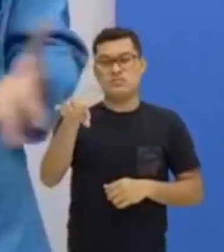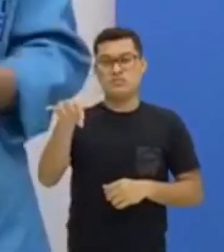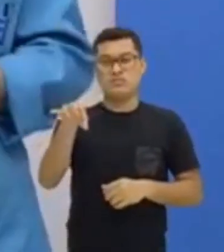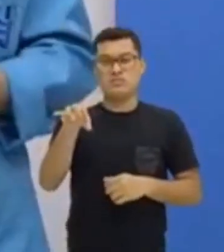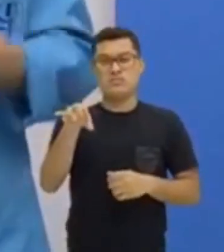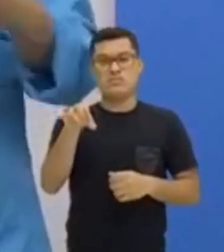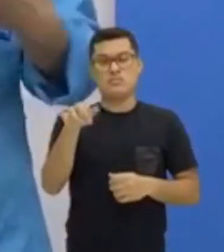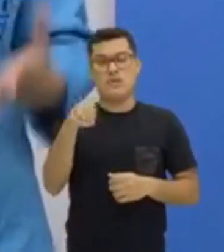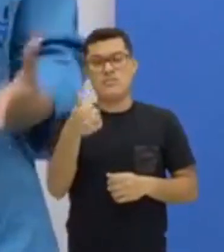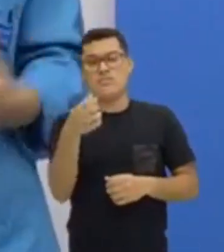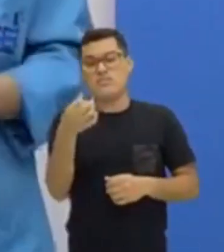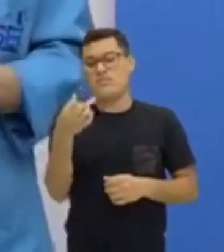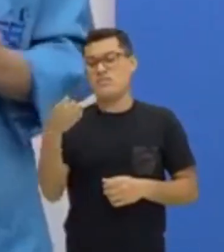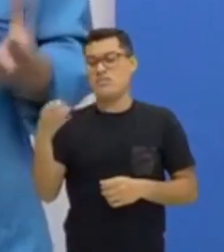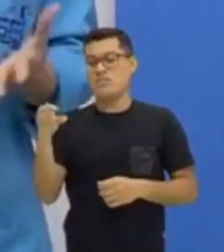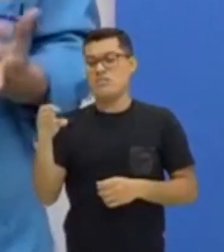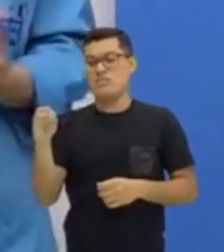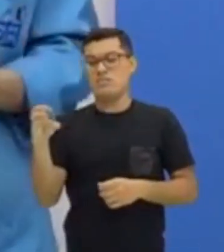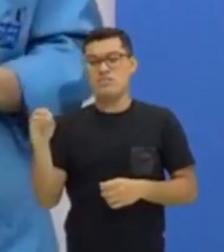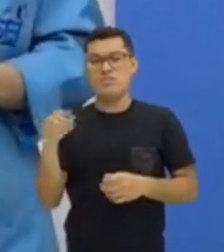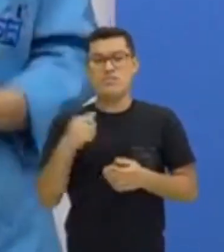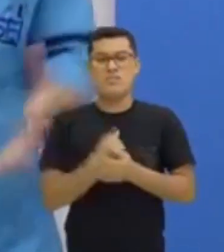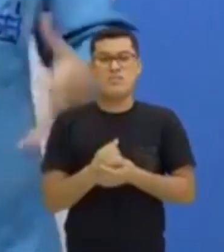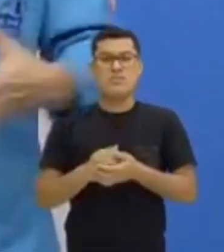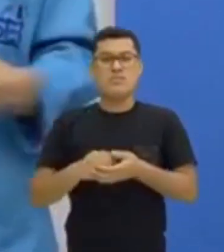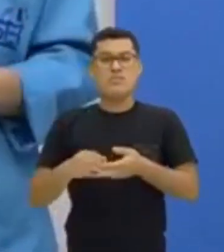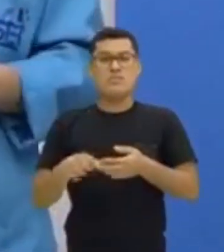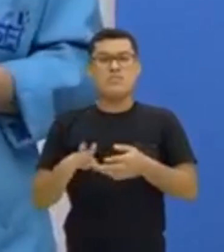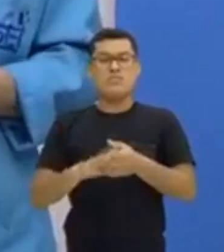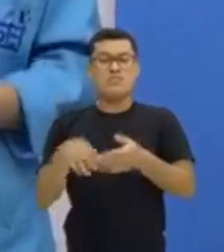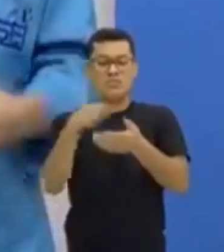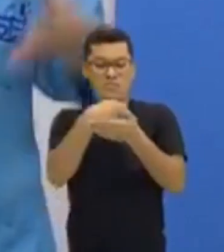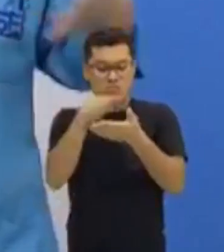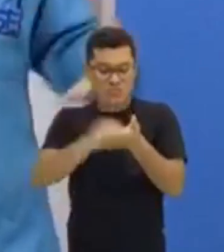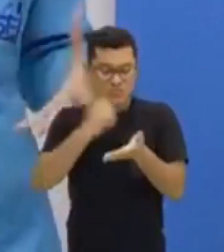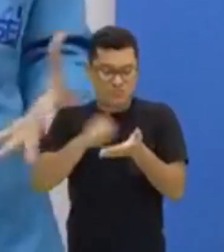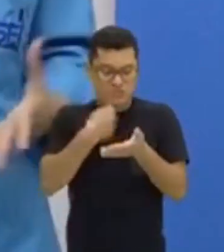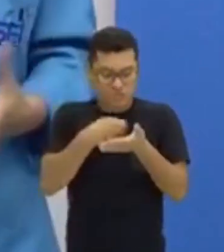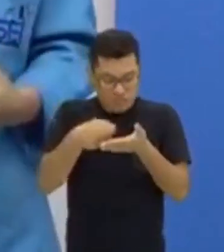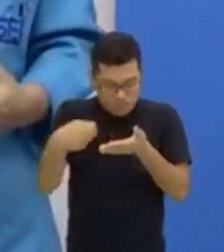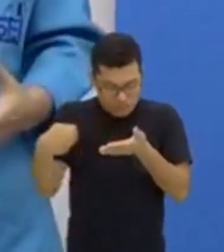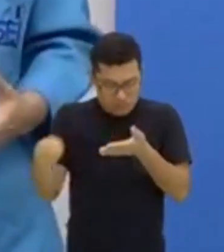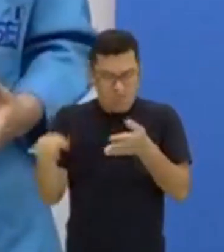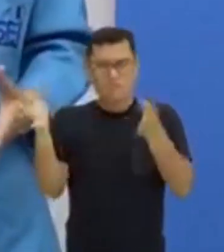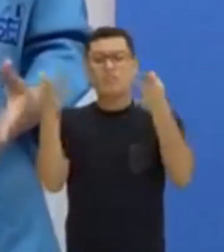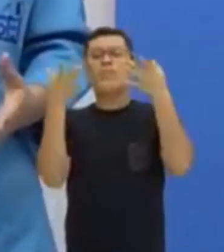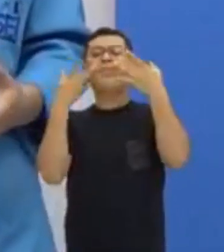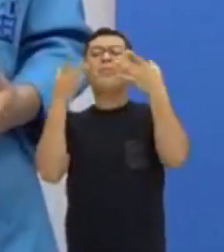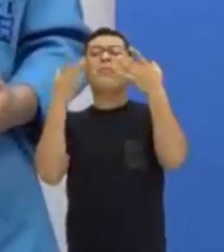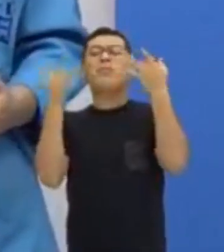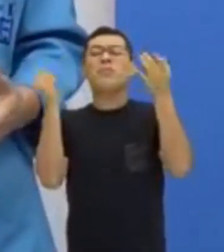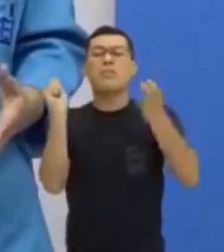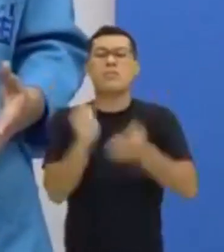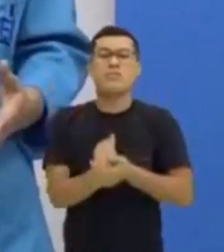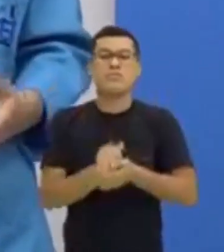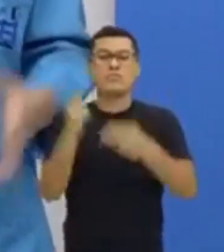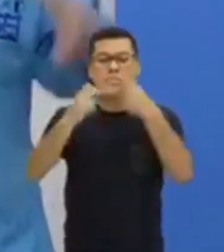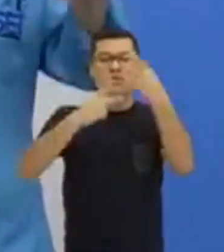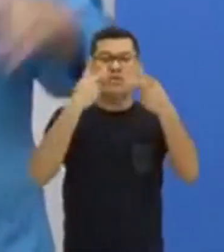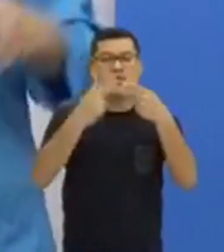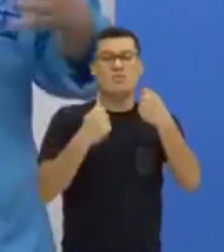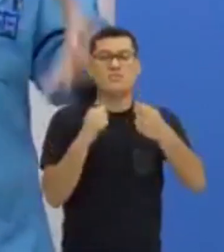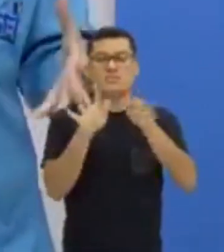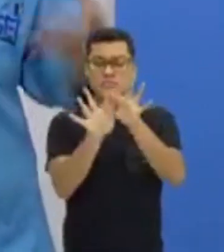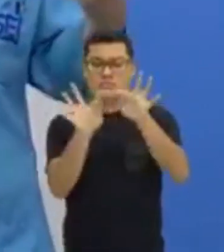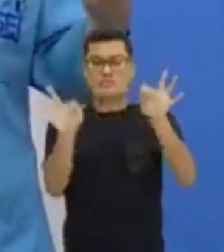1600. É da peça de teatro que ele escreveu. Então, Hamlet, que fala essa frase.